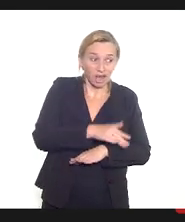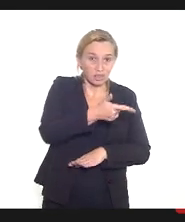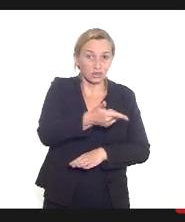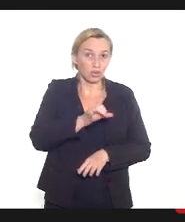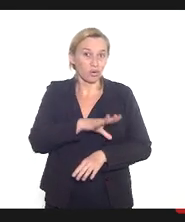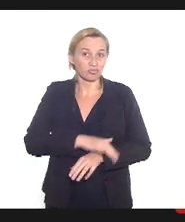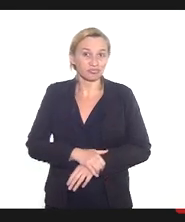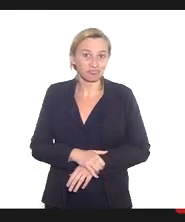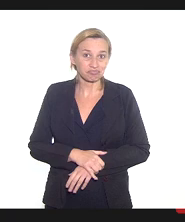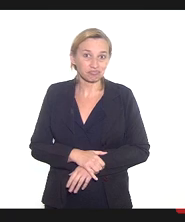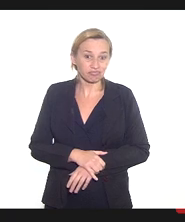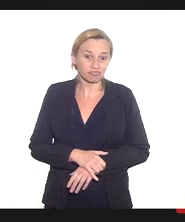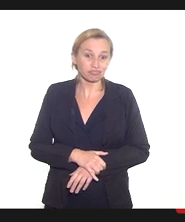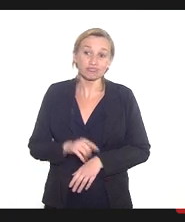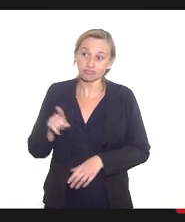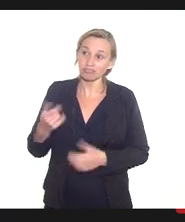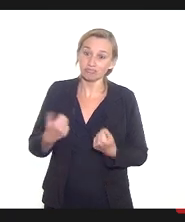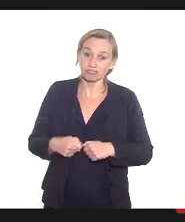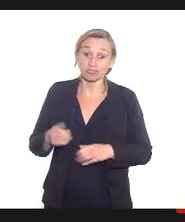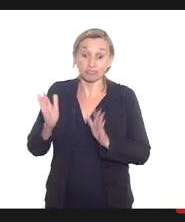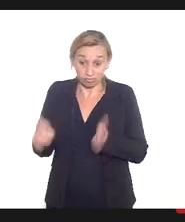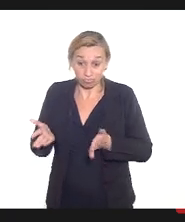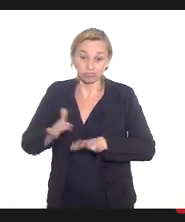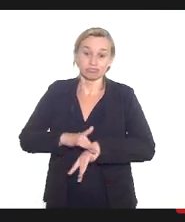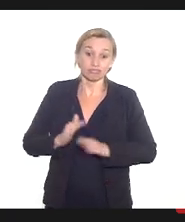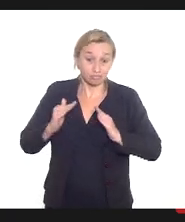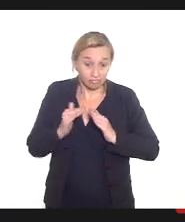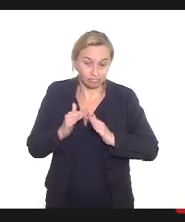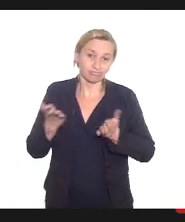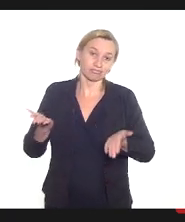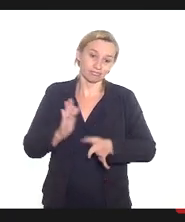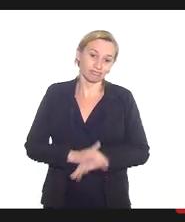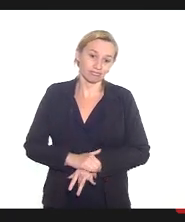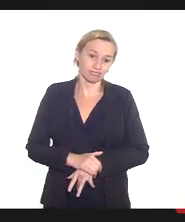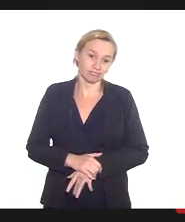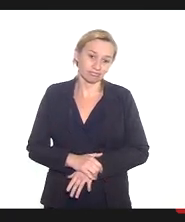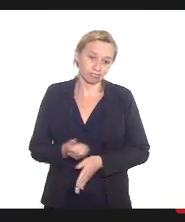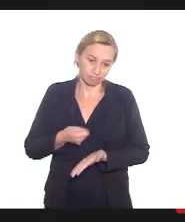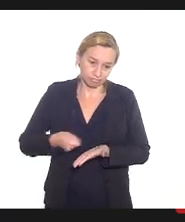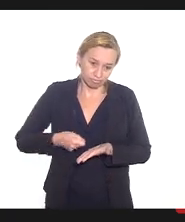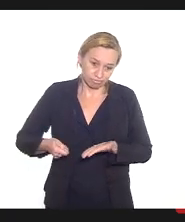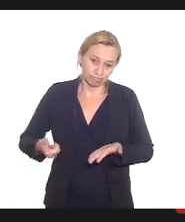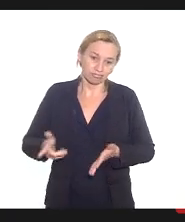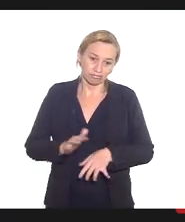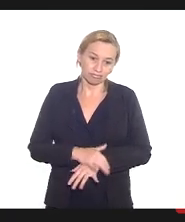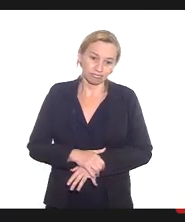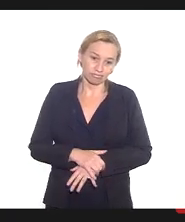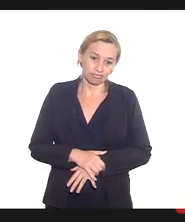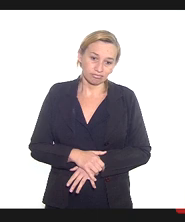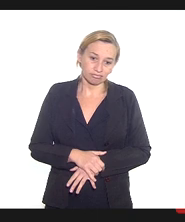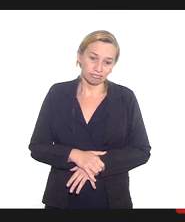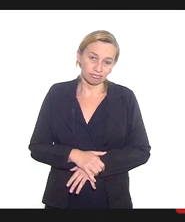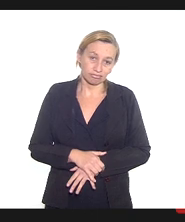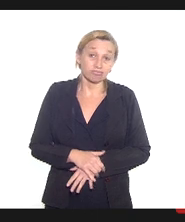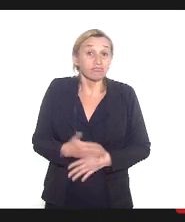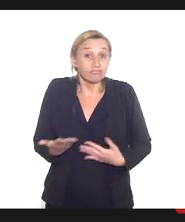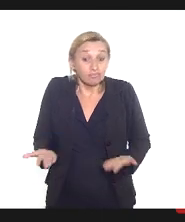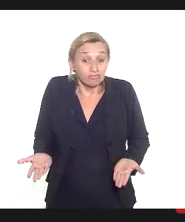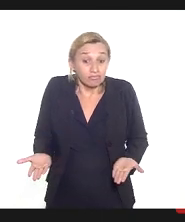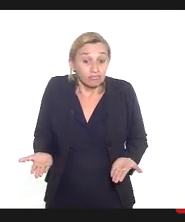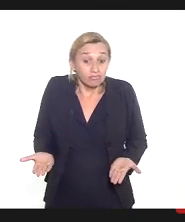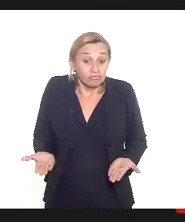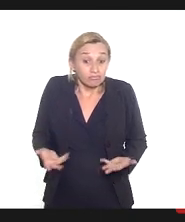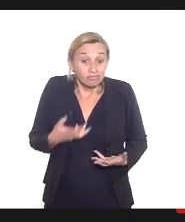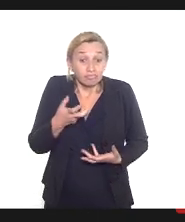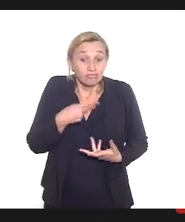né e ela precisa do atendimento em casa não está escrito aquela coisa que está uma confusão ou seja o a